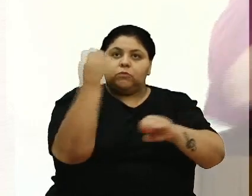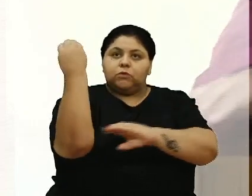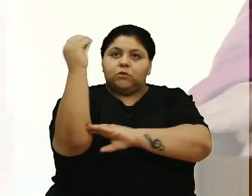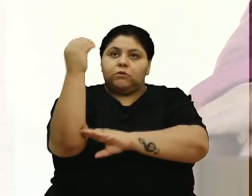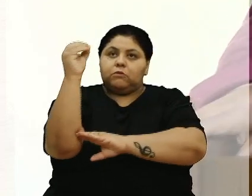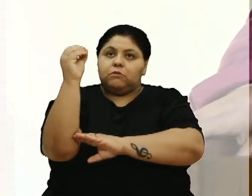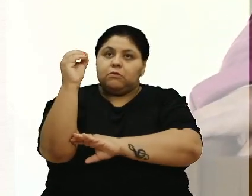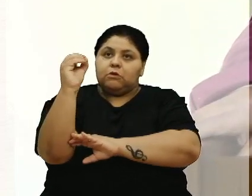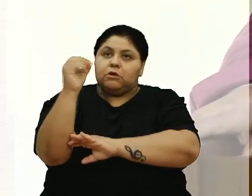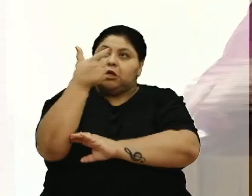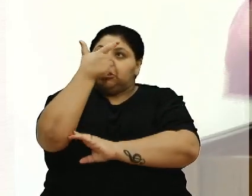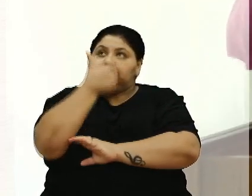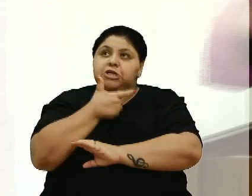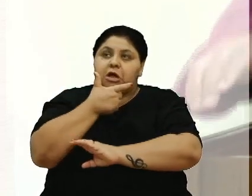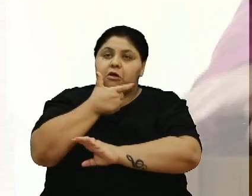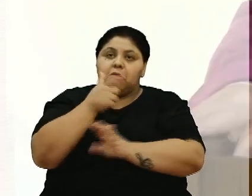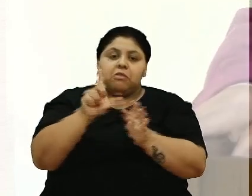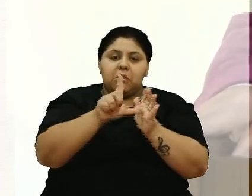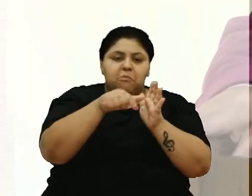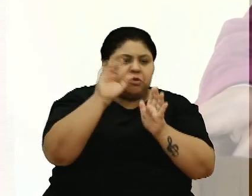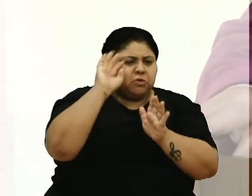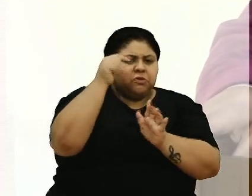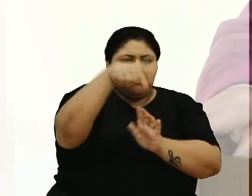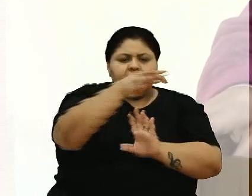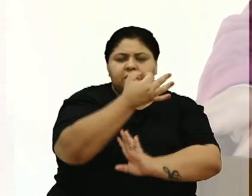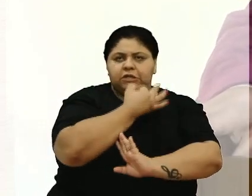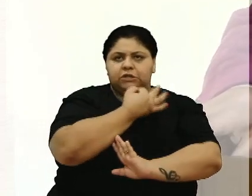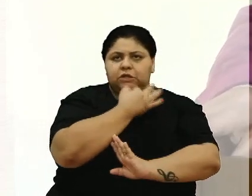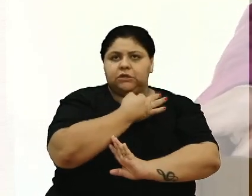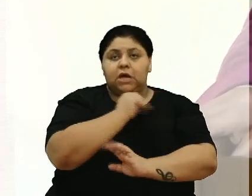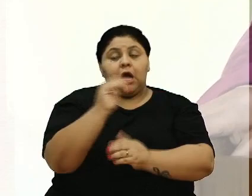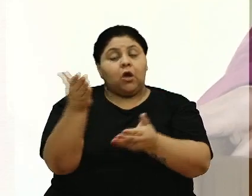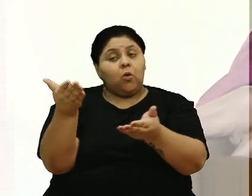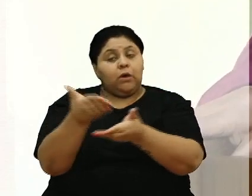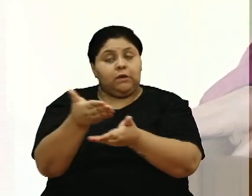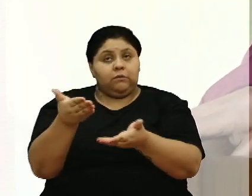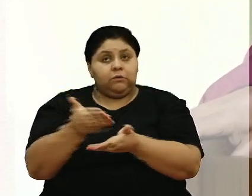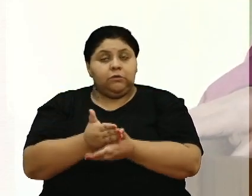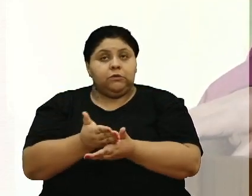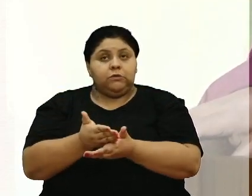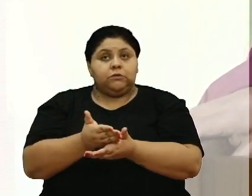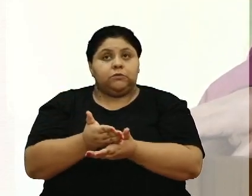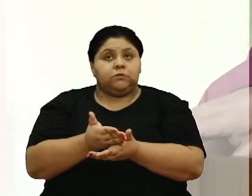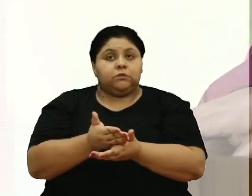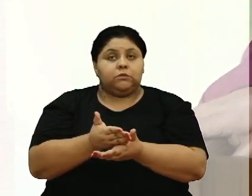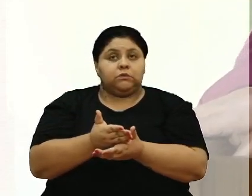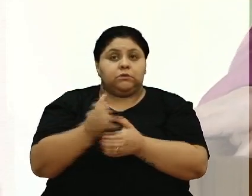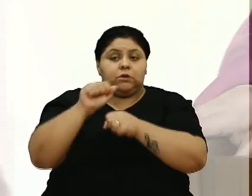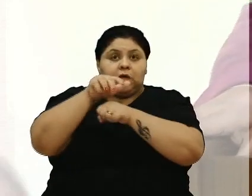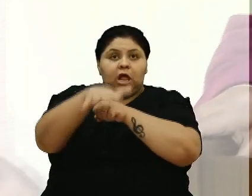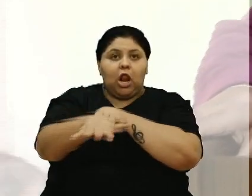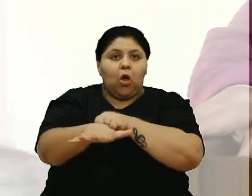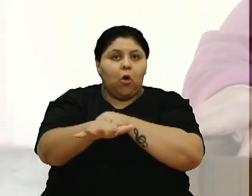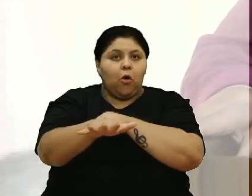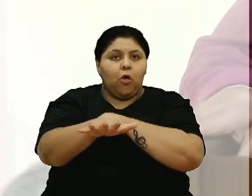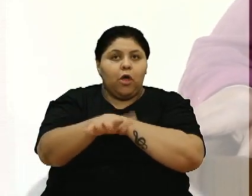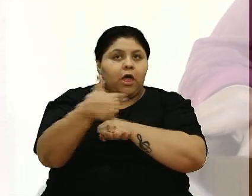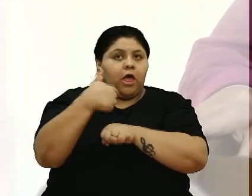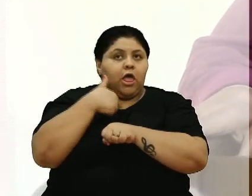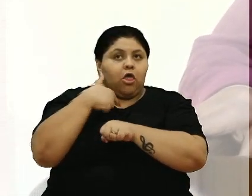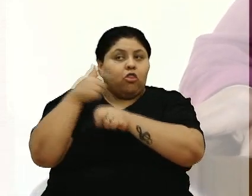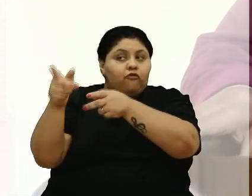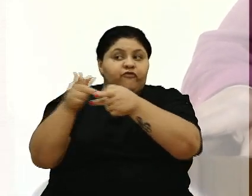previsível isso, depois que aconteceu aqui em Caxias. Agora, Galópolis, quero dizer que não foi em Galópolis.